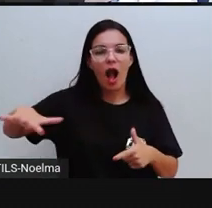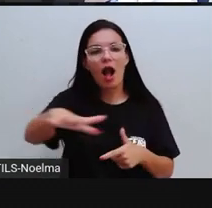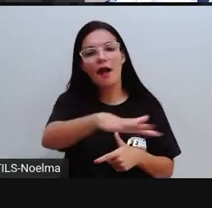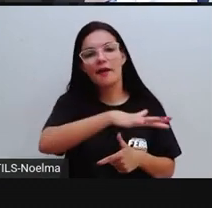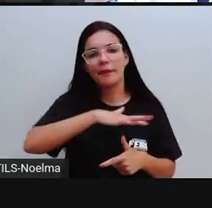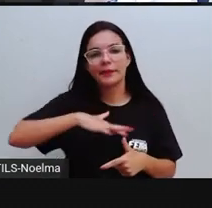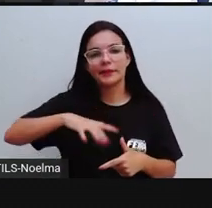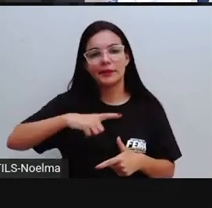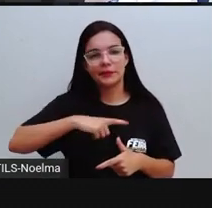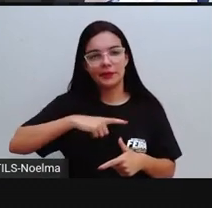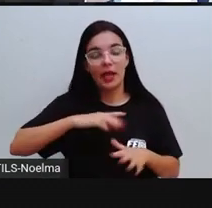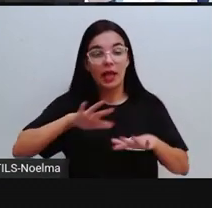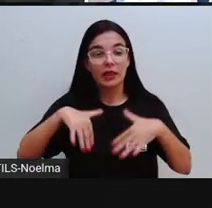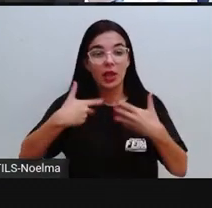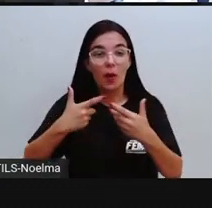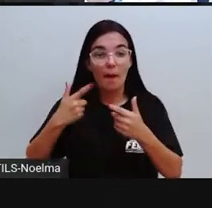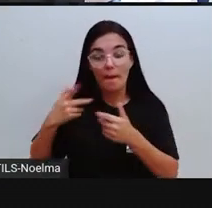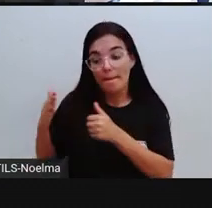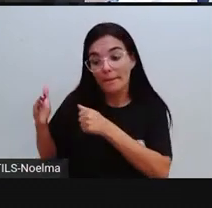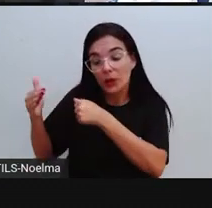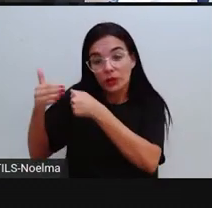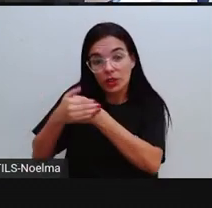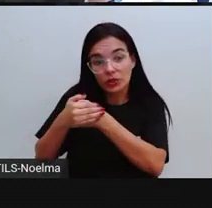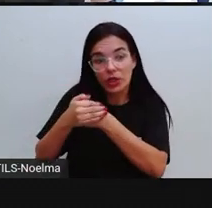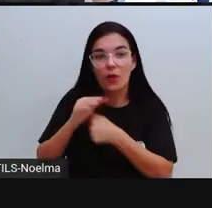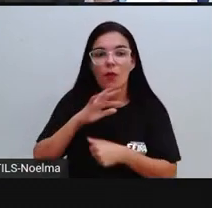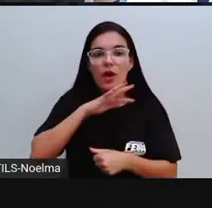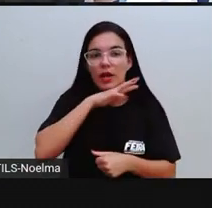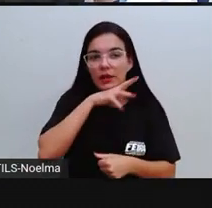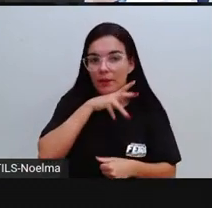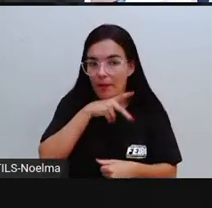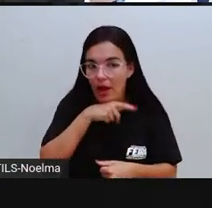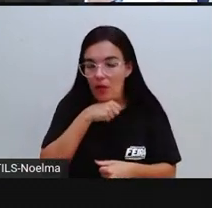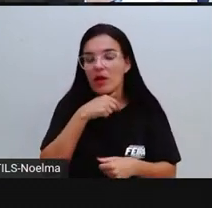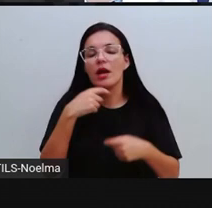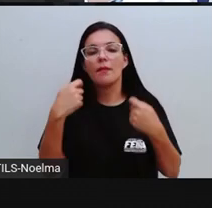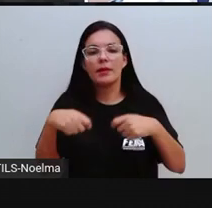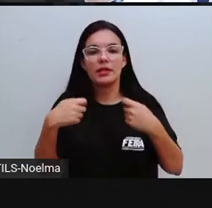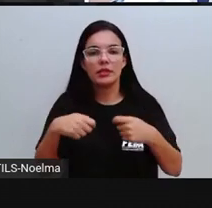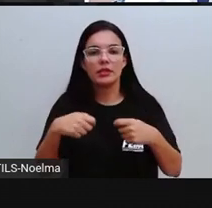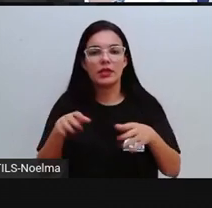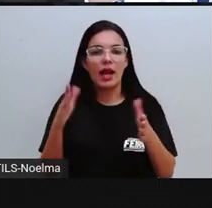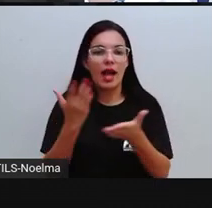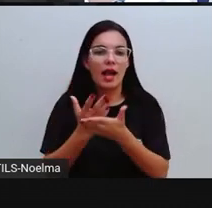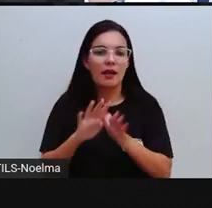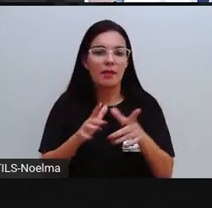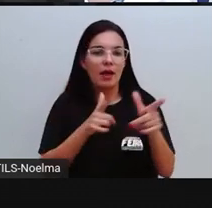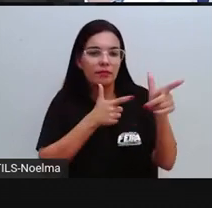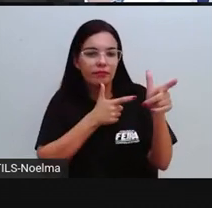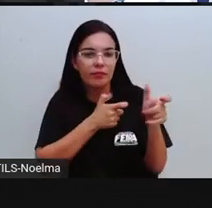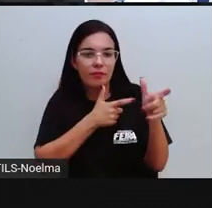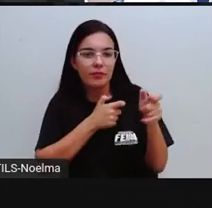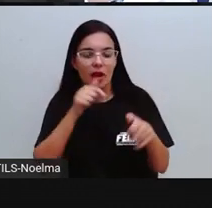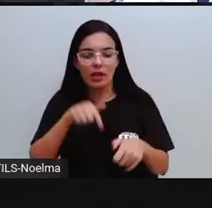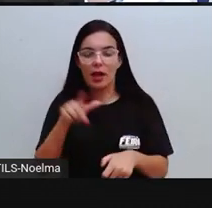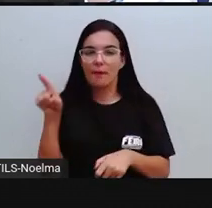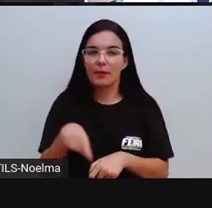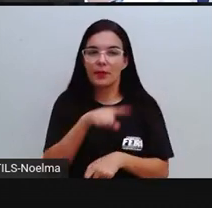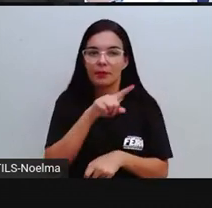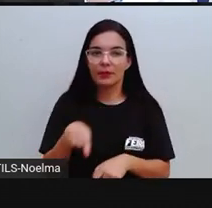Então, para proteger os animais, a caça não é permitida, tá certo?